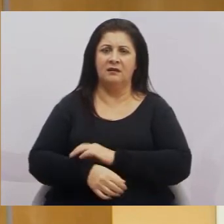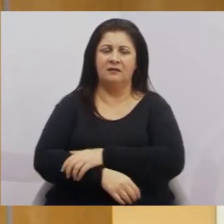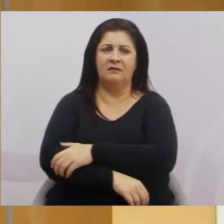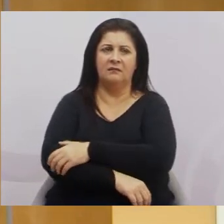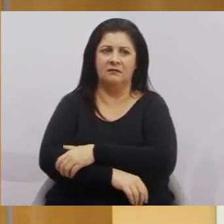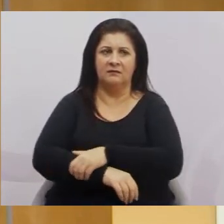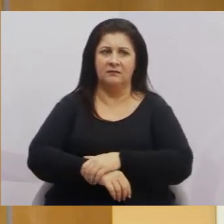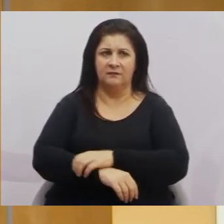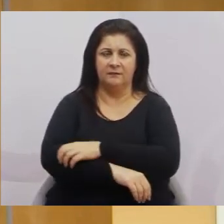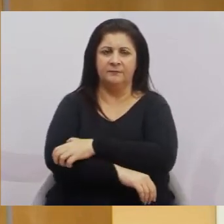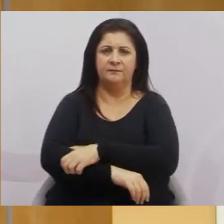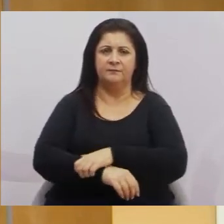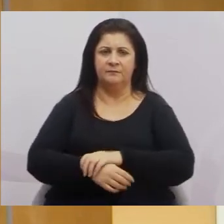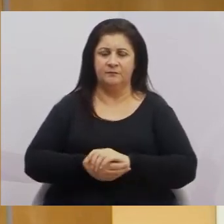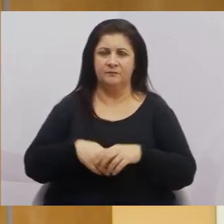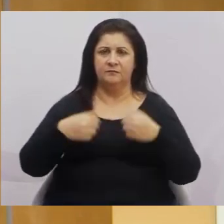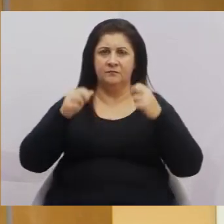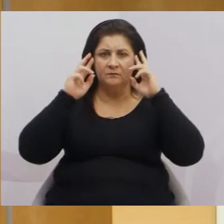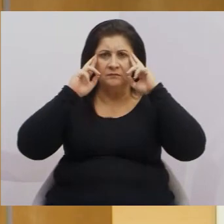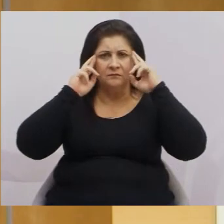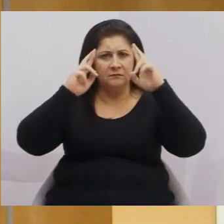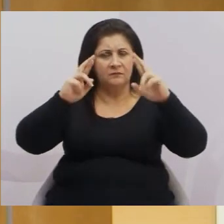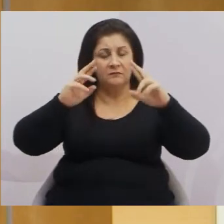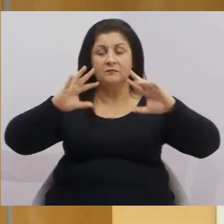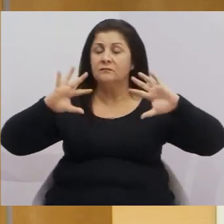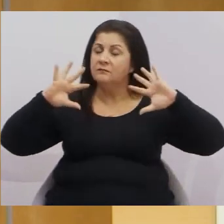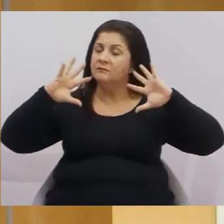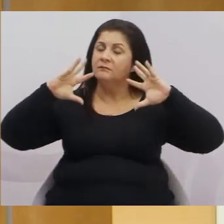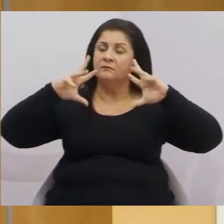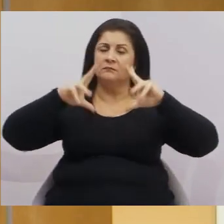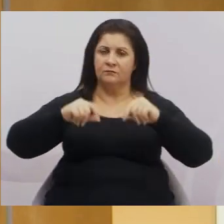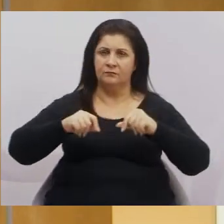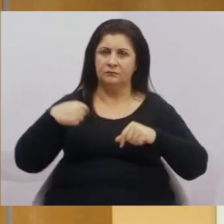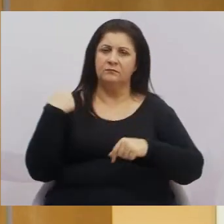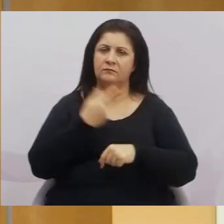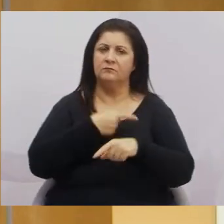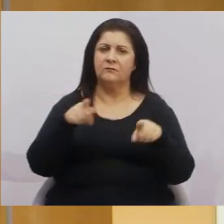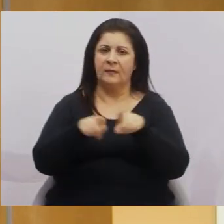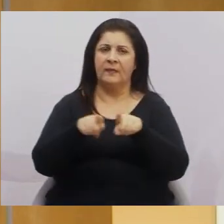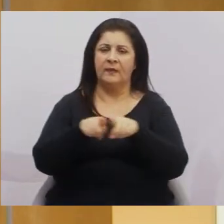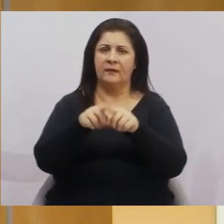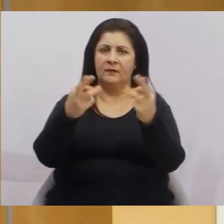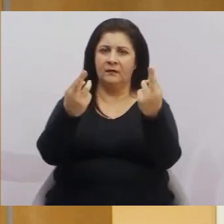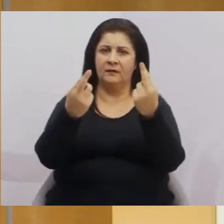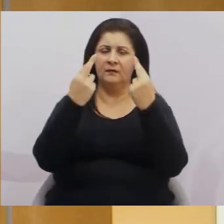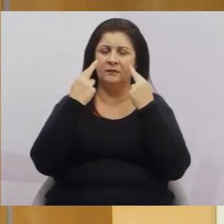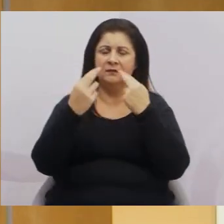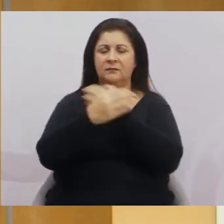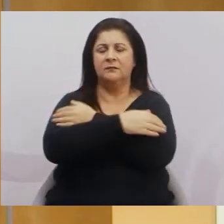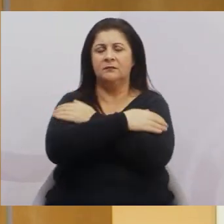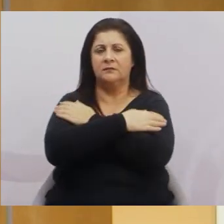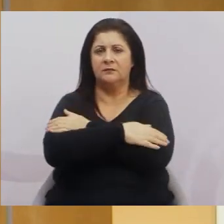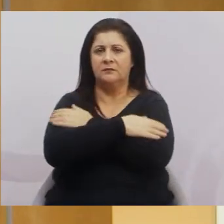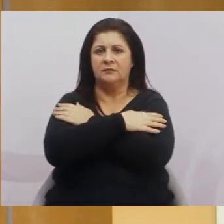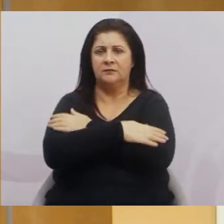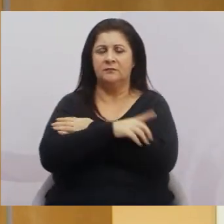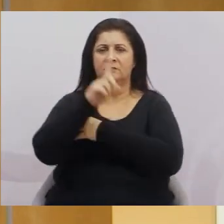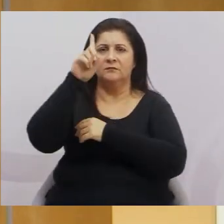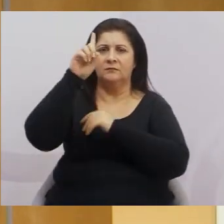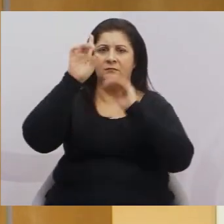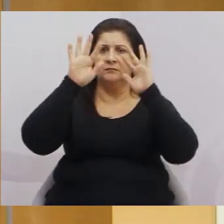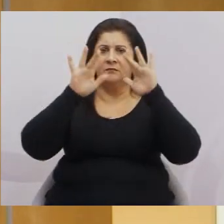na procriação e respeitamos a todos e queremos ser respeitados. Um abraço a todos e que Deus abençoe a